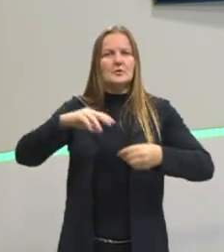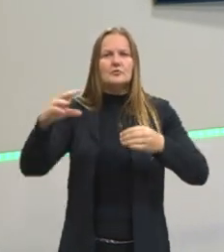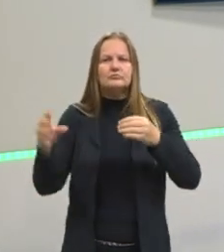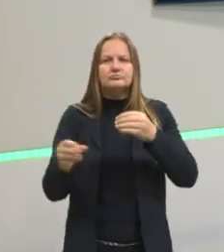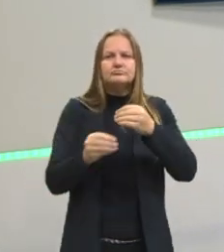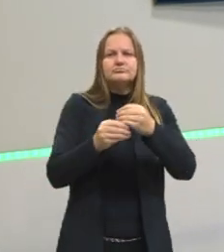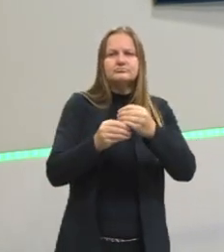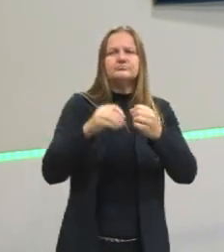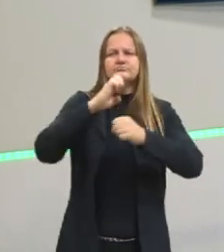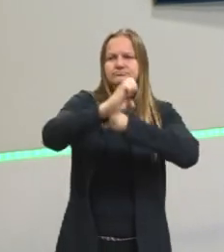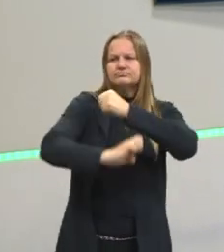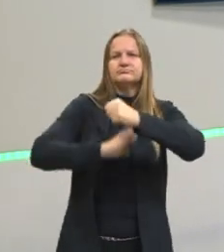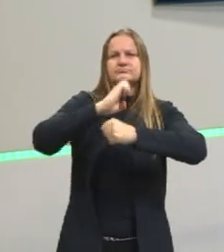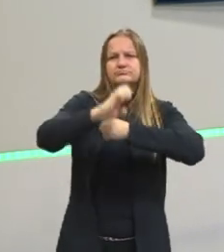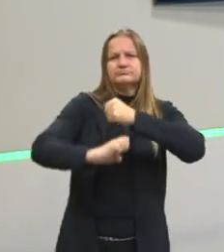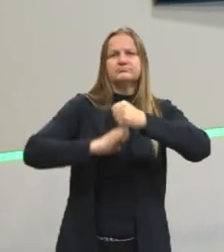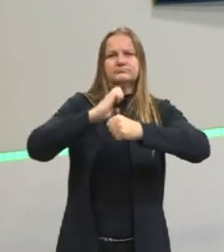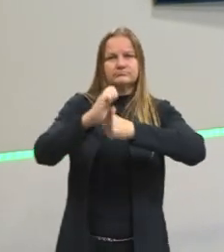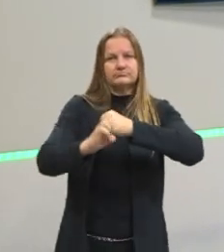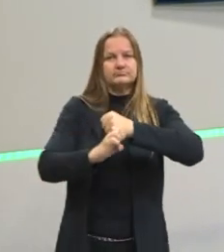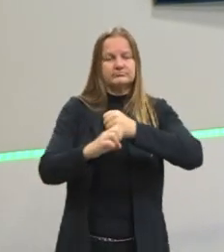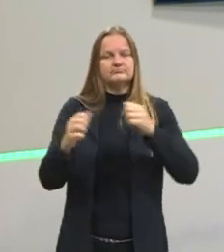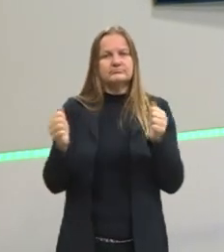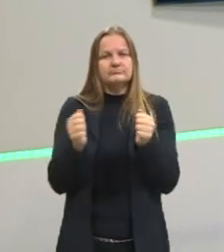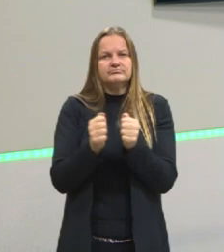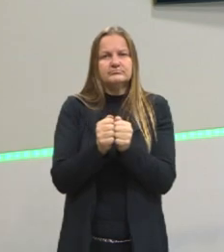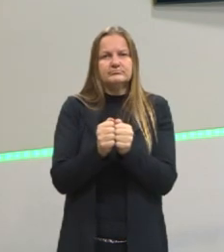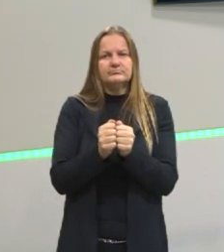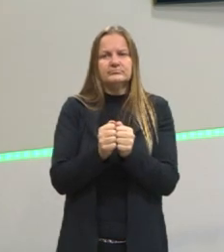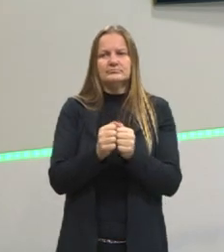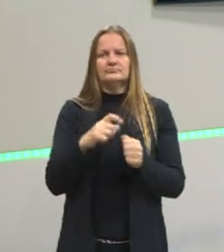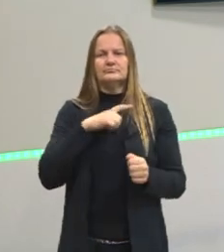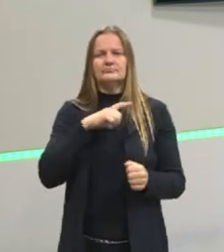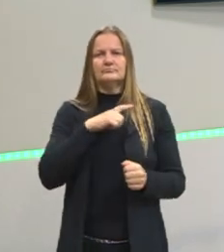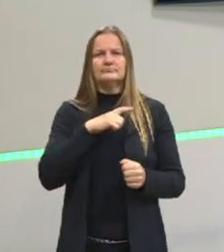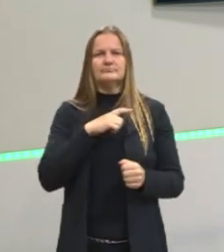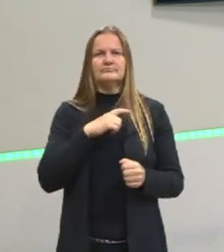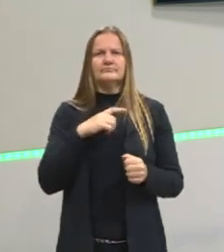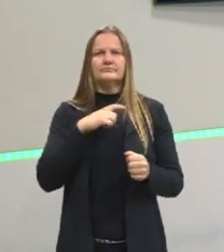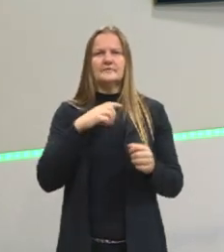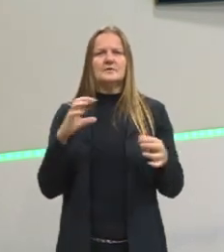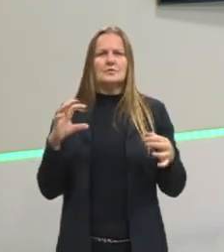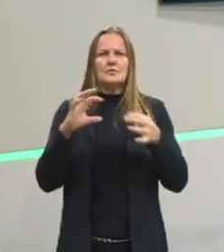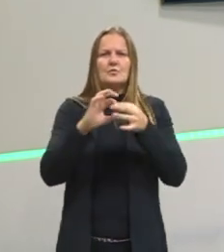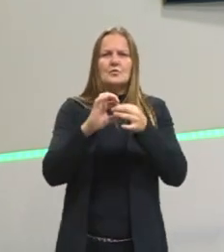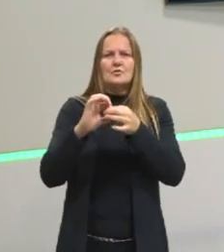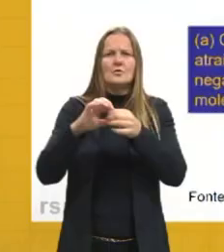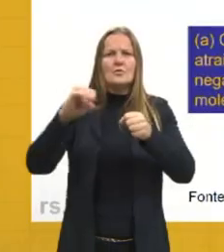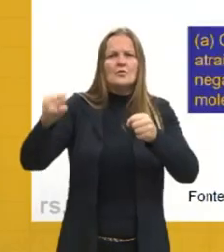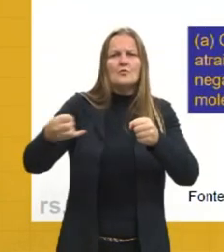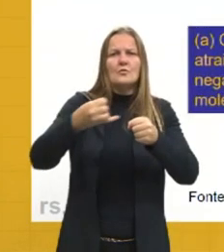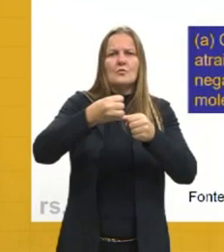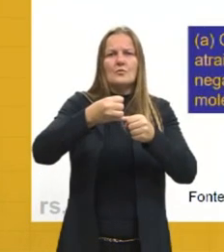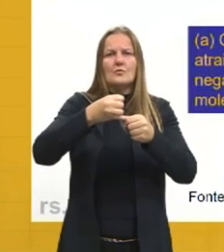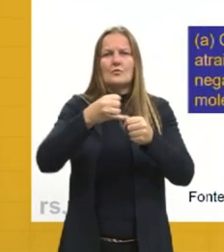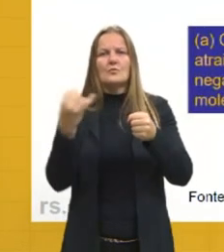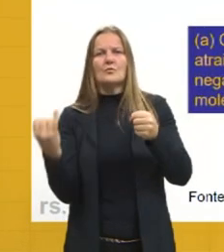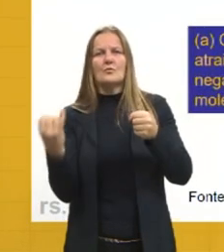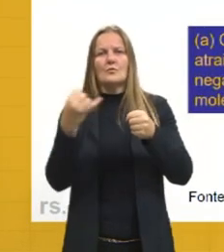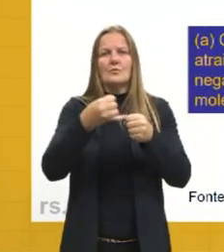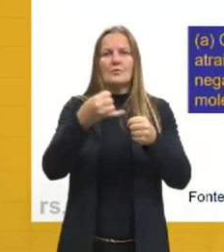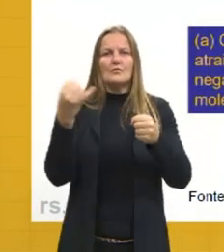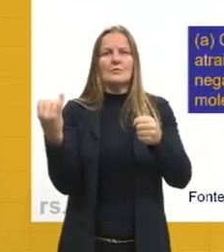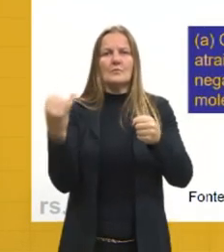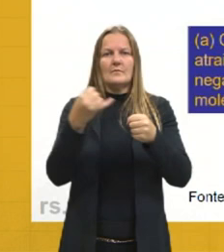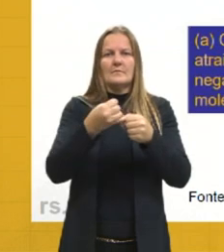a par de elétrons não ligantes. Então, ela vai ter um íon cátion e vai ter um íon ânion, através de